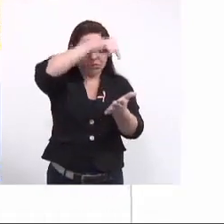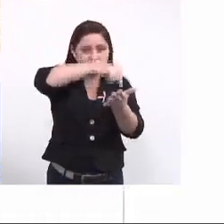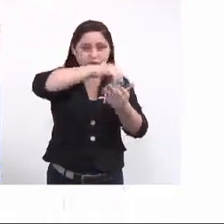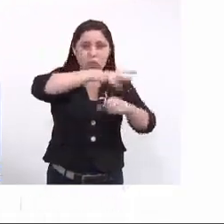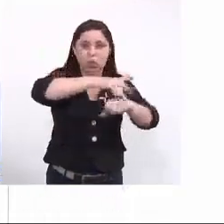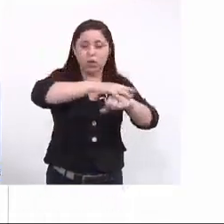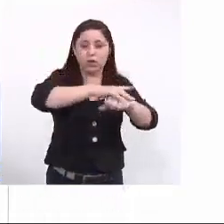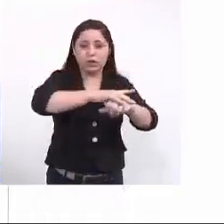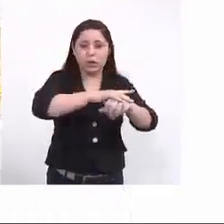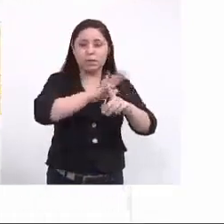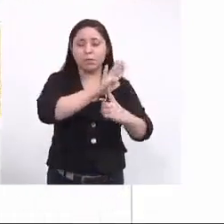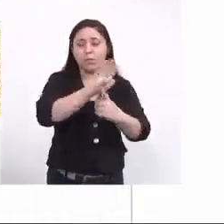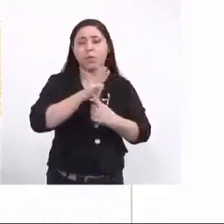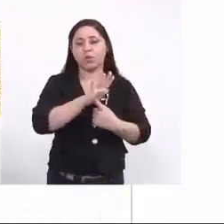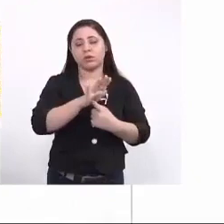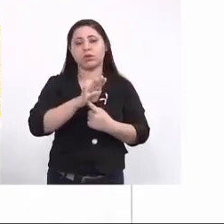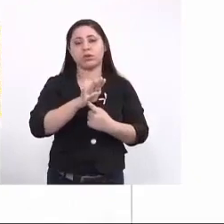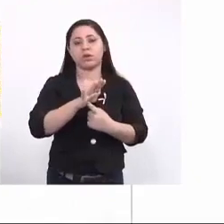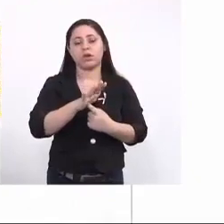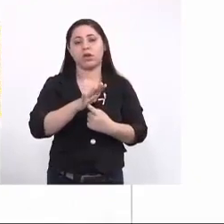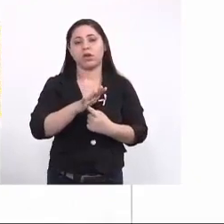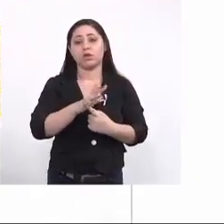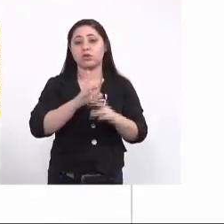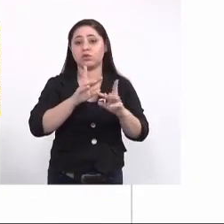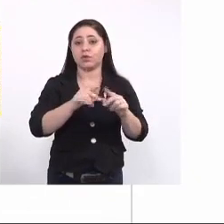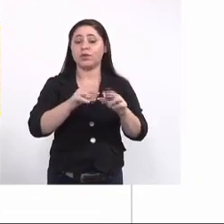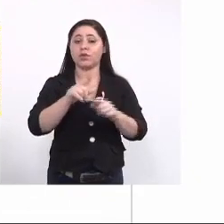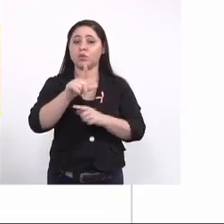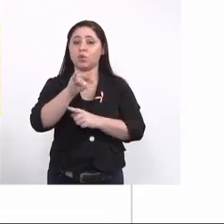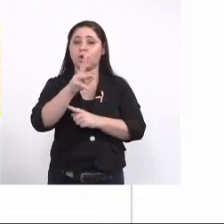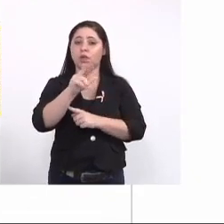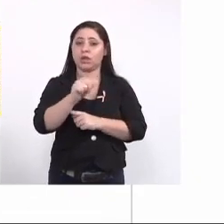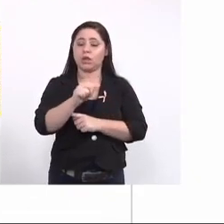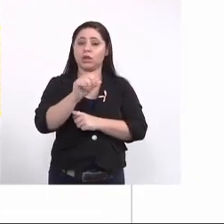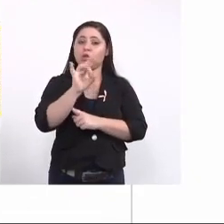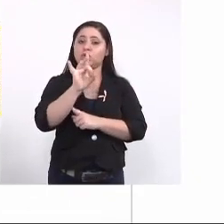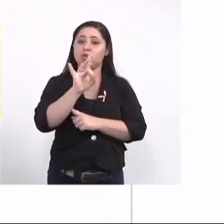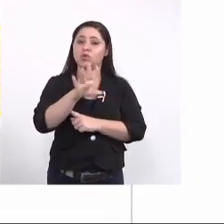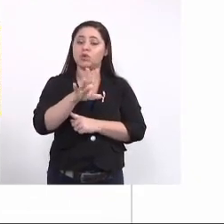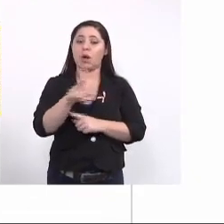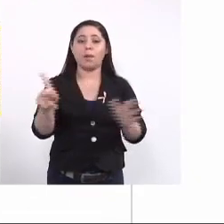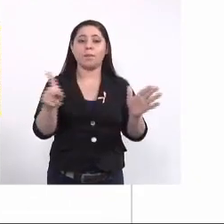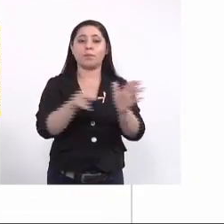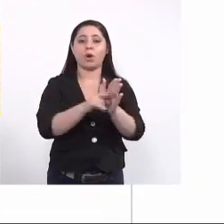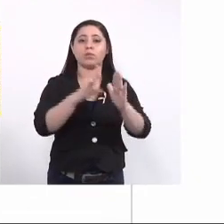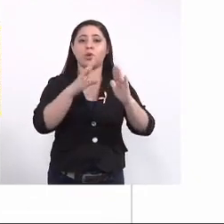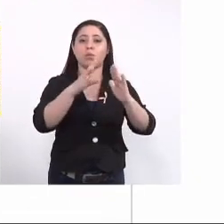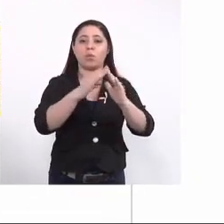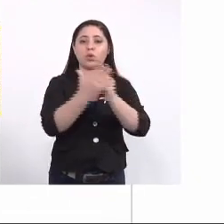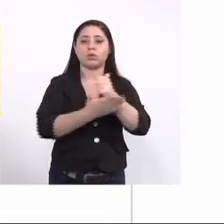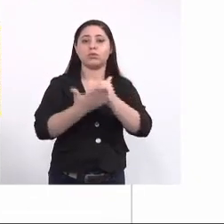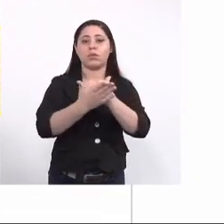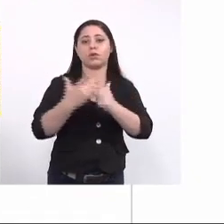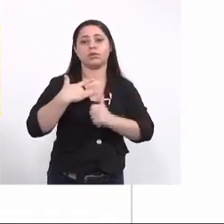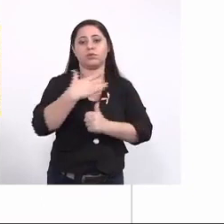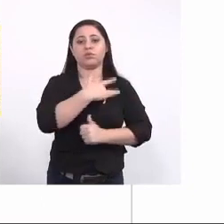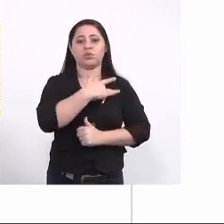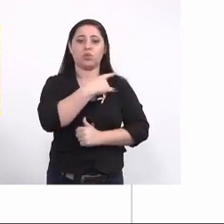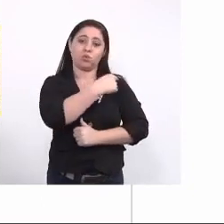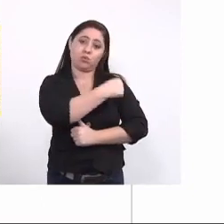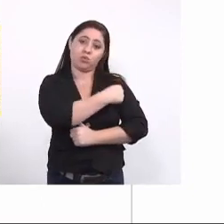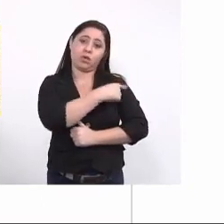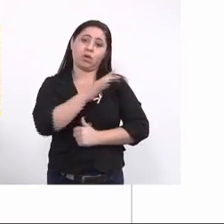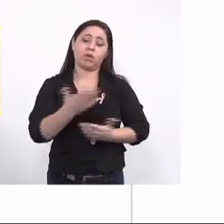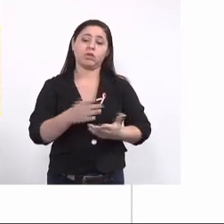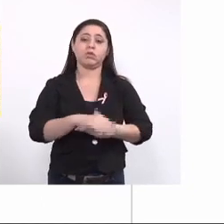dengue eu diferente do Lira que vai ser apenas pela prioridade básica eu consigo saber